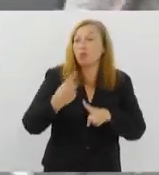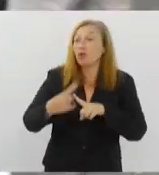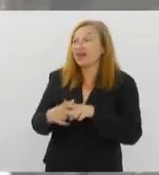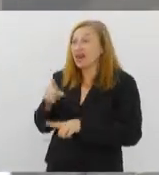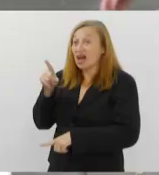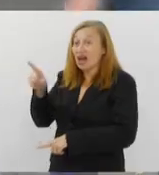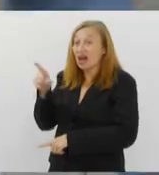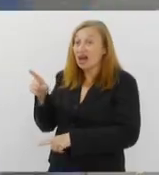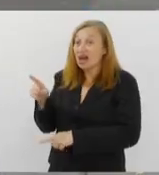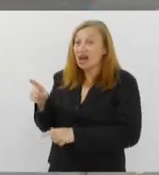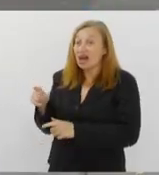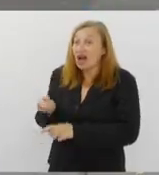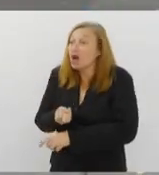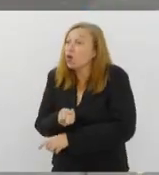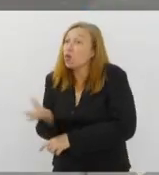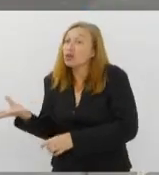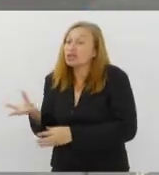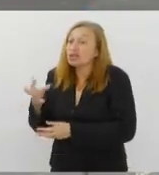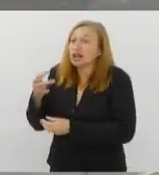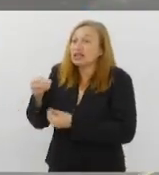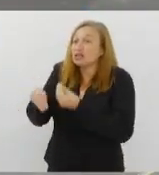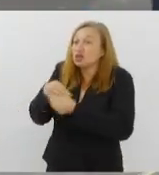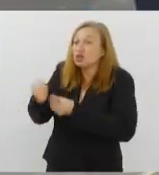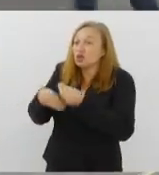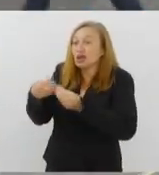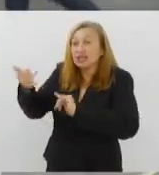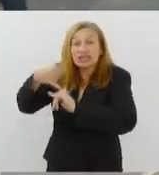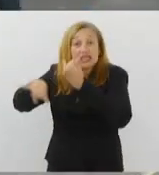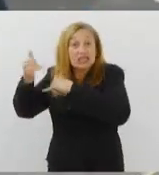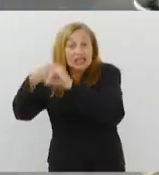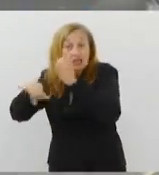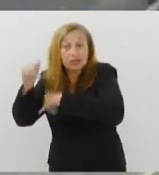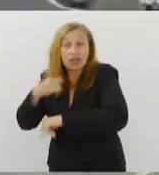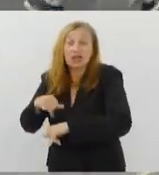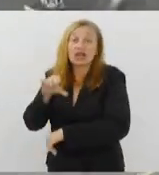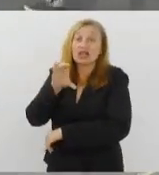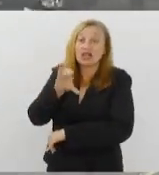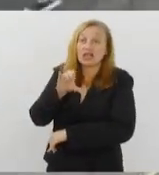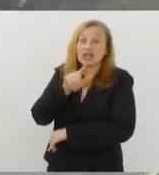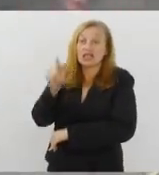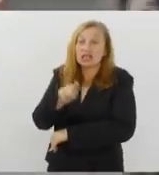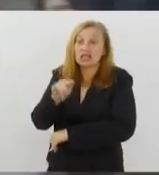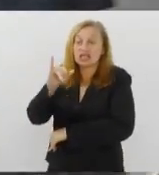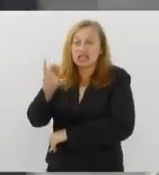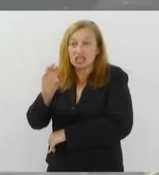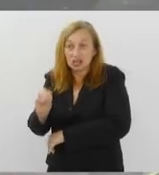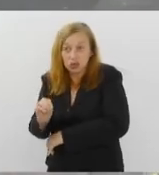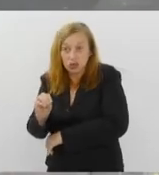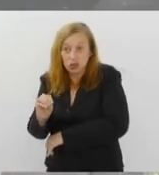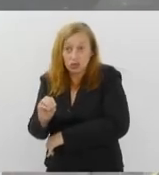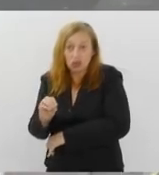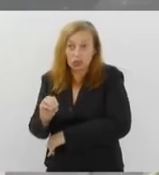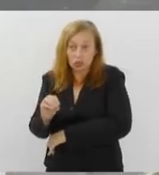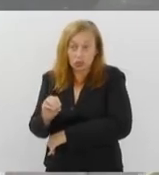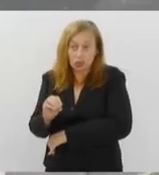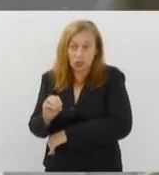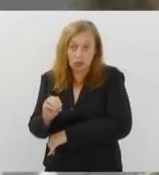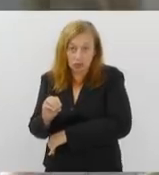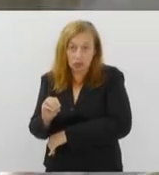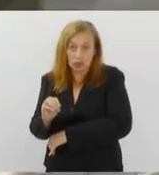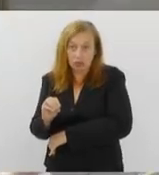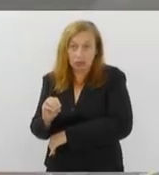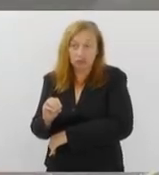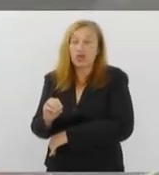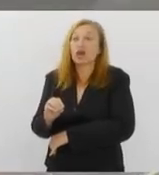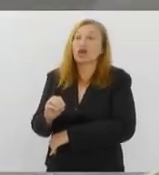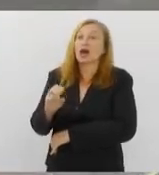produtos de origem mineral, como zinco, derivados da bateria e da resistência do